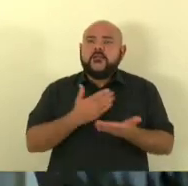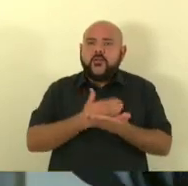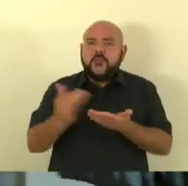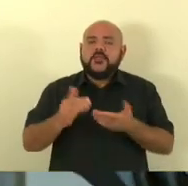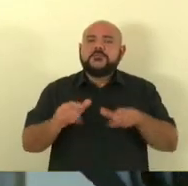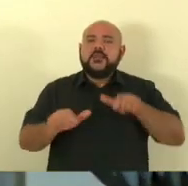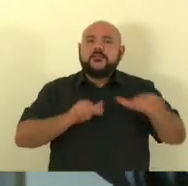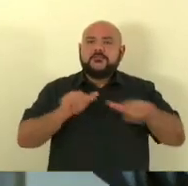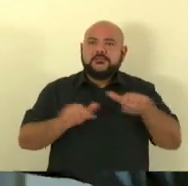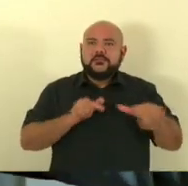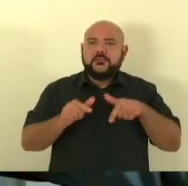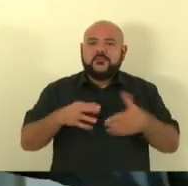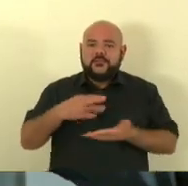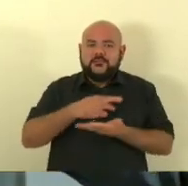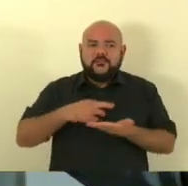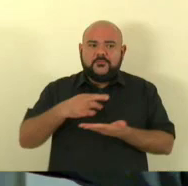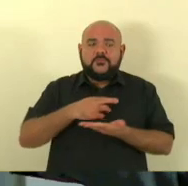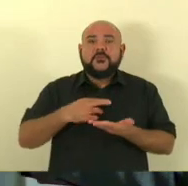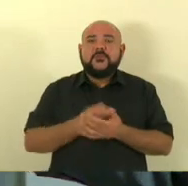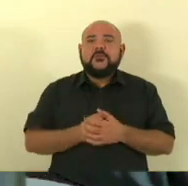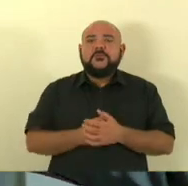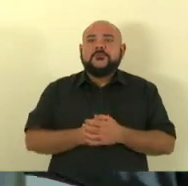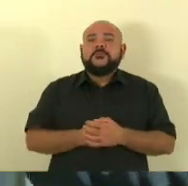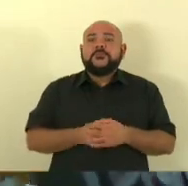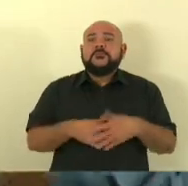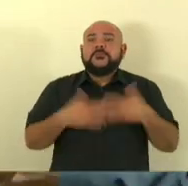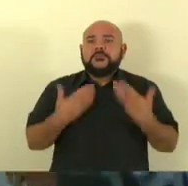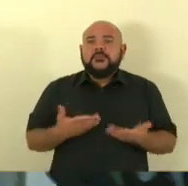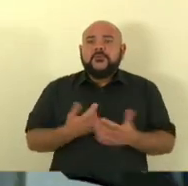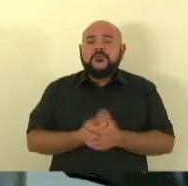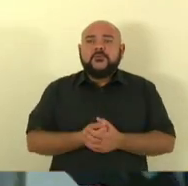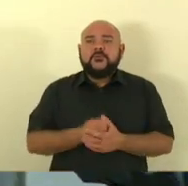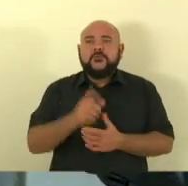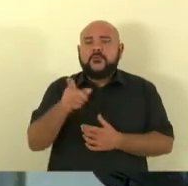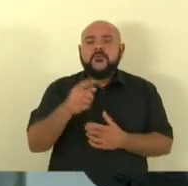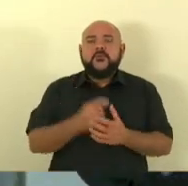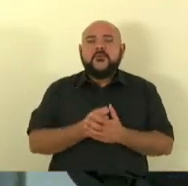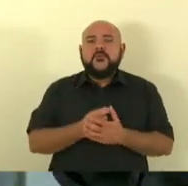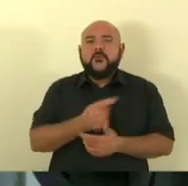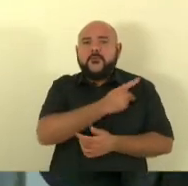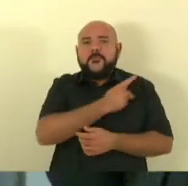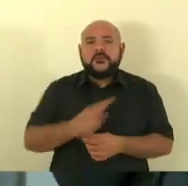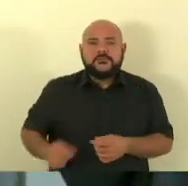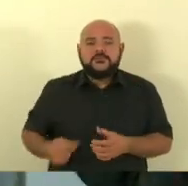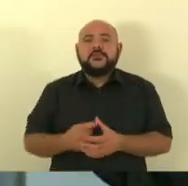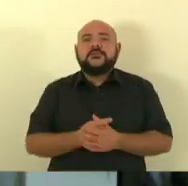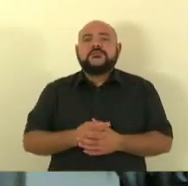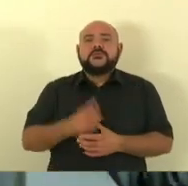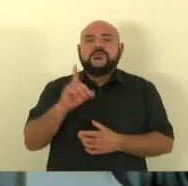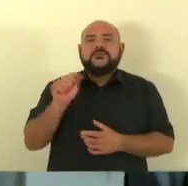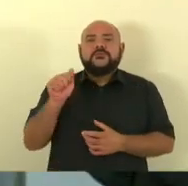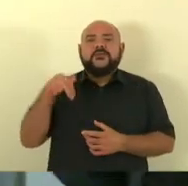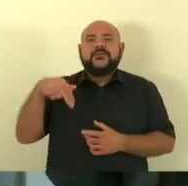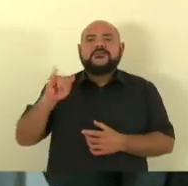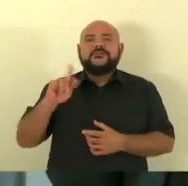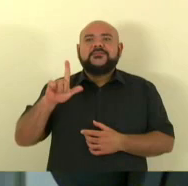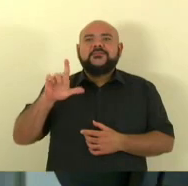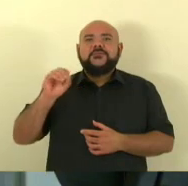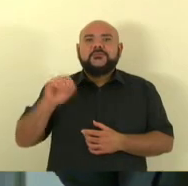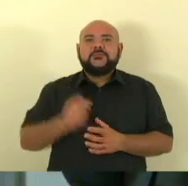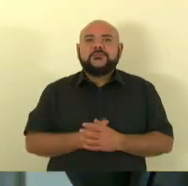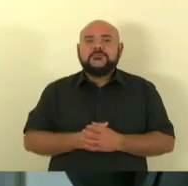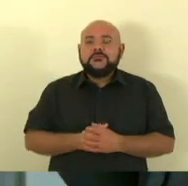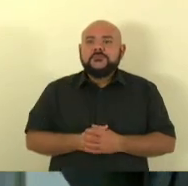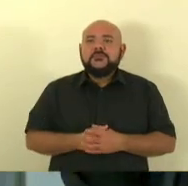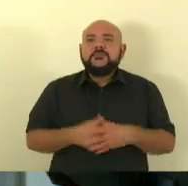participar das nossas audiências deputado danilo é o presidente da comissão de segurança porque é um fórum é adequado nós